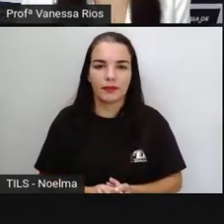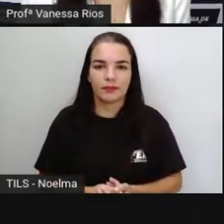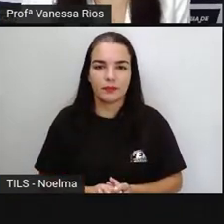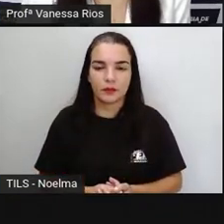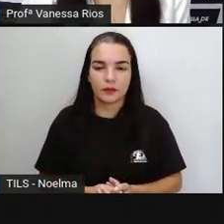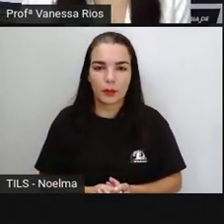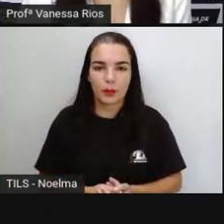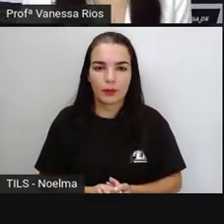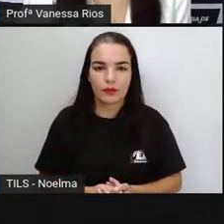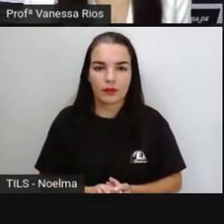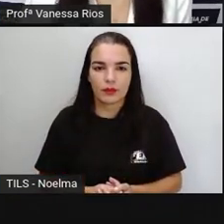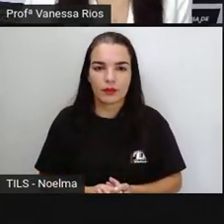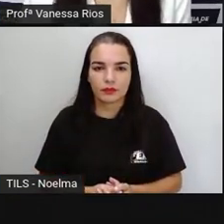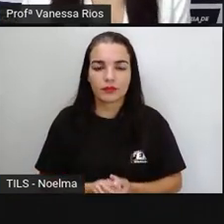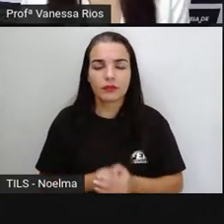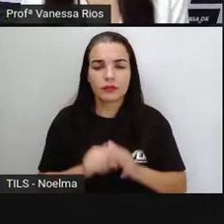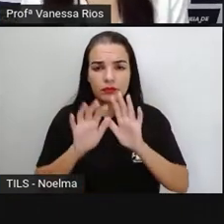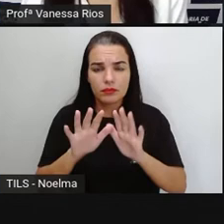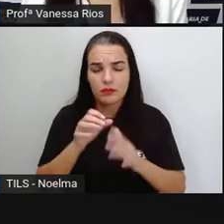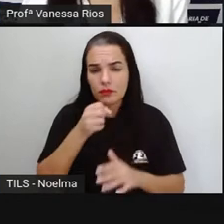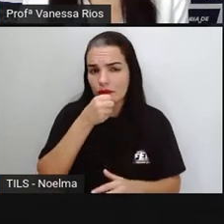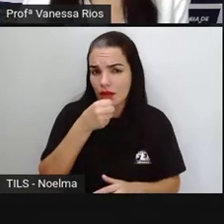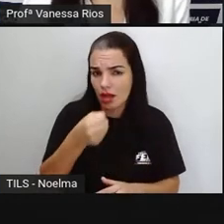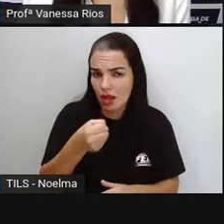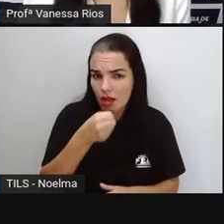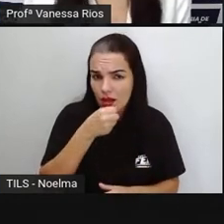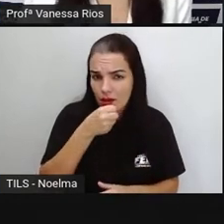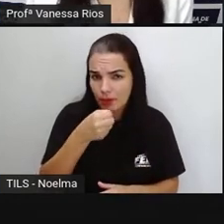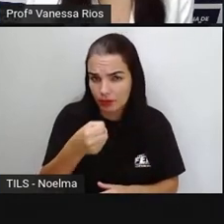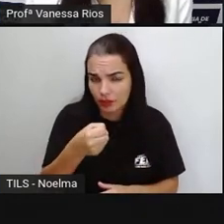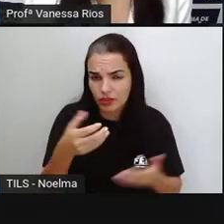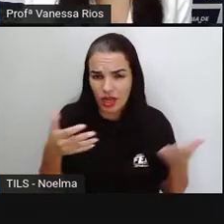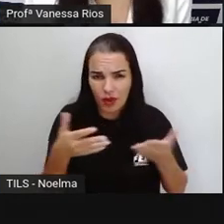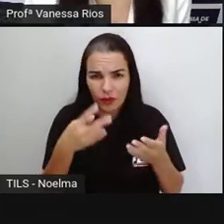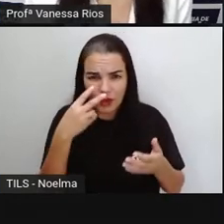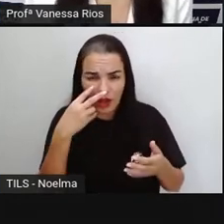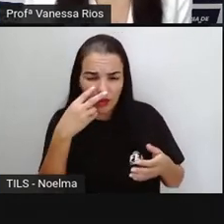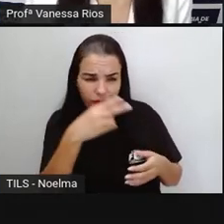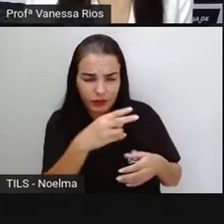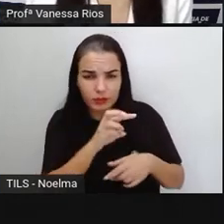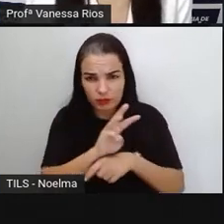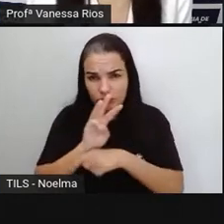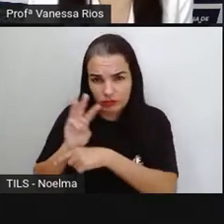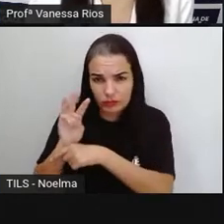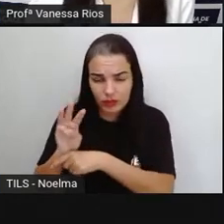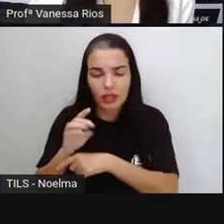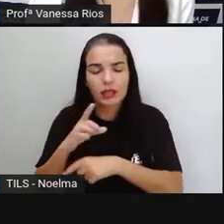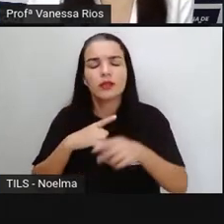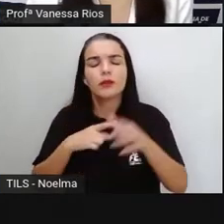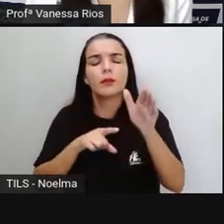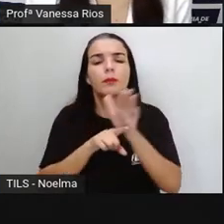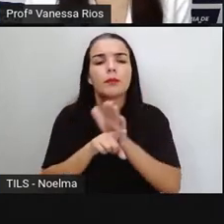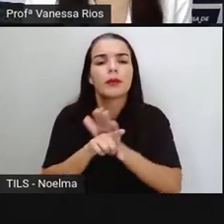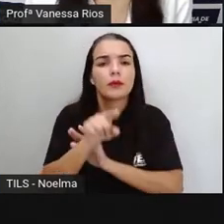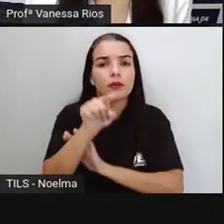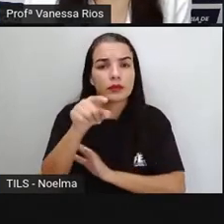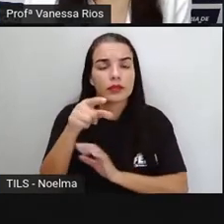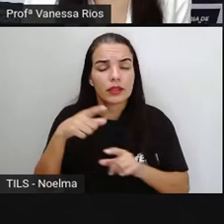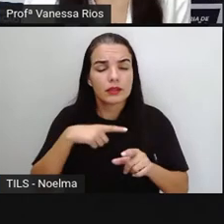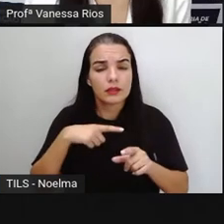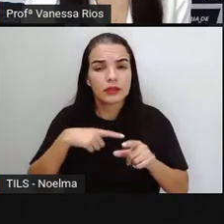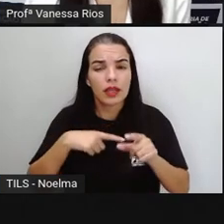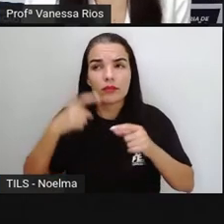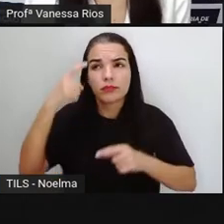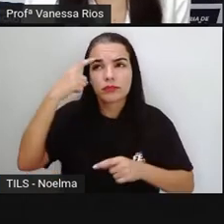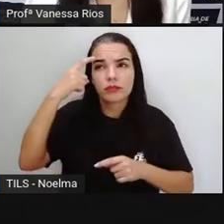Então, olhem só. Na reportagem que observamos, né? Agora no site, a Pro tem uma pergunta para que vocês se atentem aí,